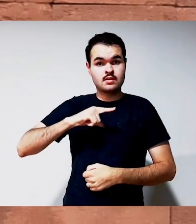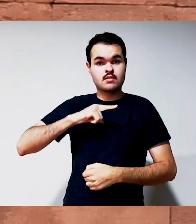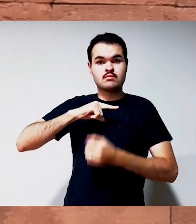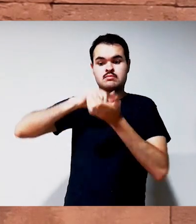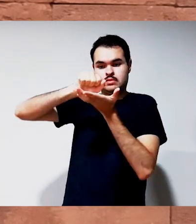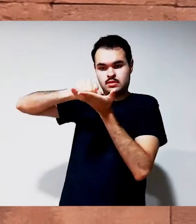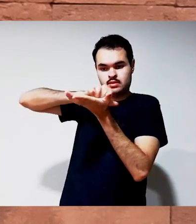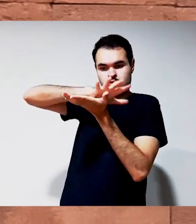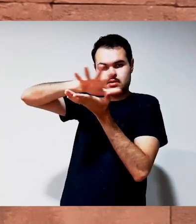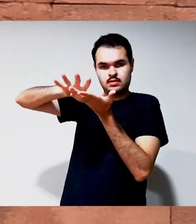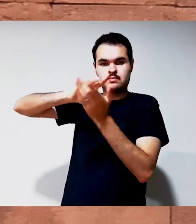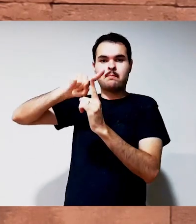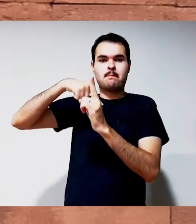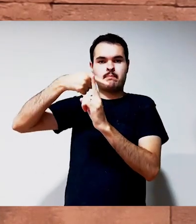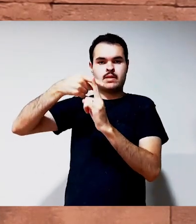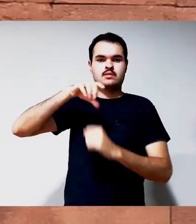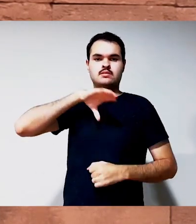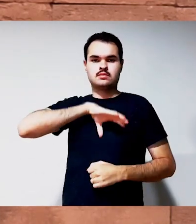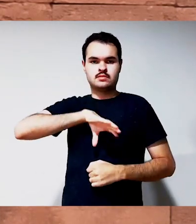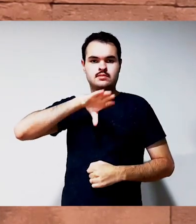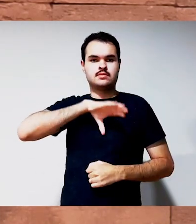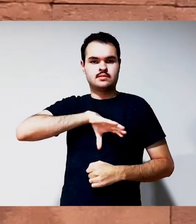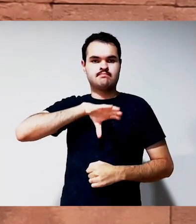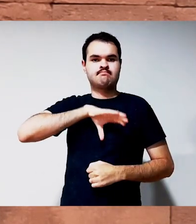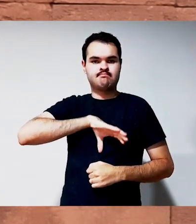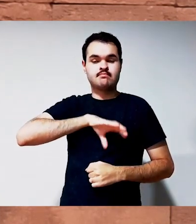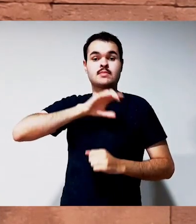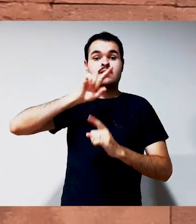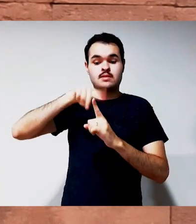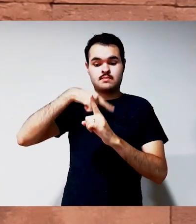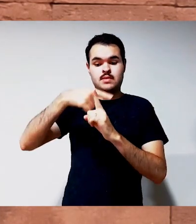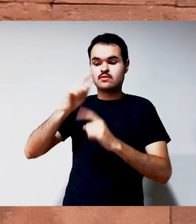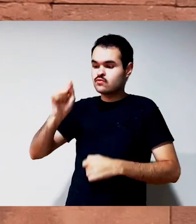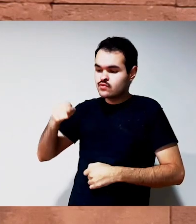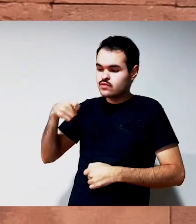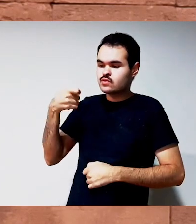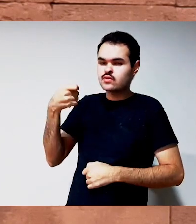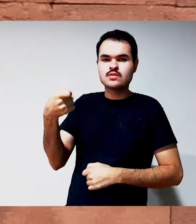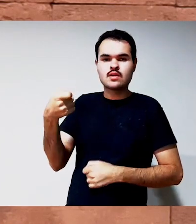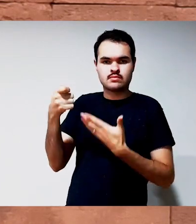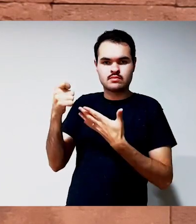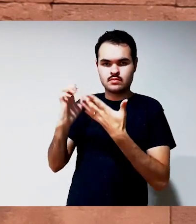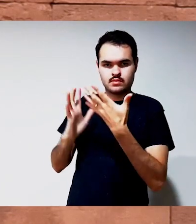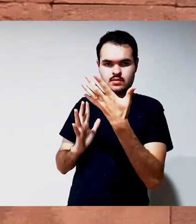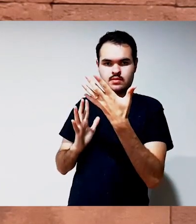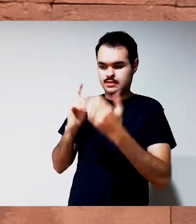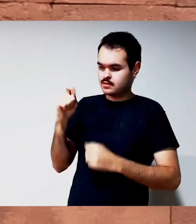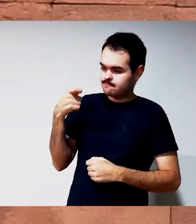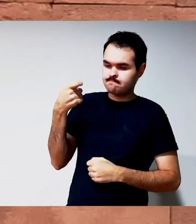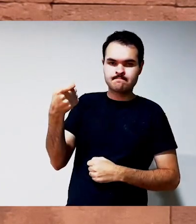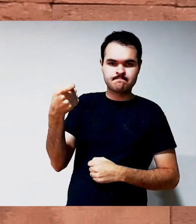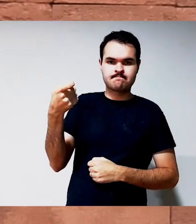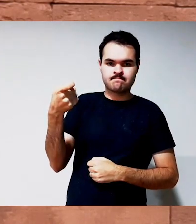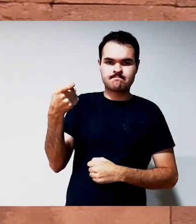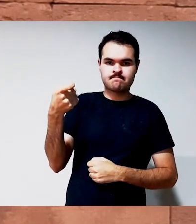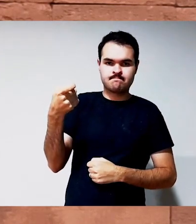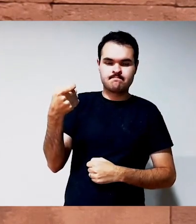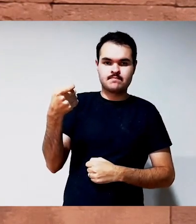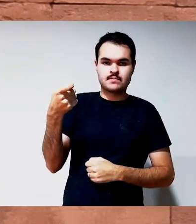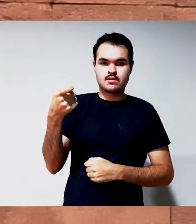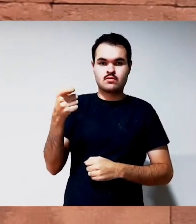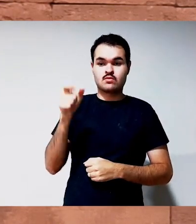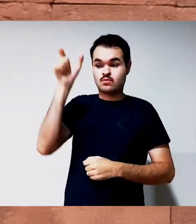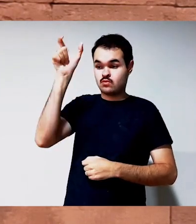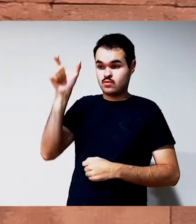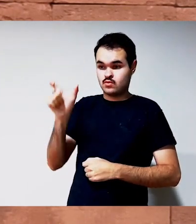portuguesa e a libras retratada no personagem, que é ele mesmo, o autor. Esse desenho é uma caricatura dele. Esse